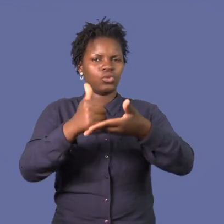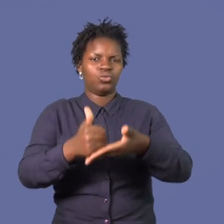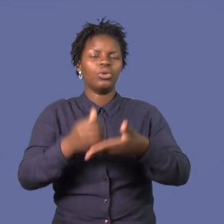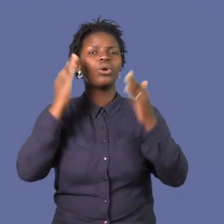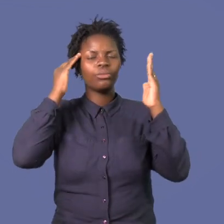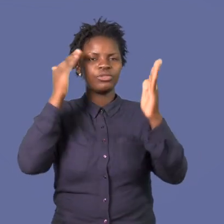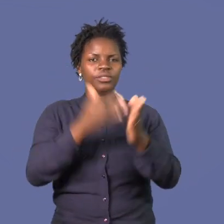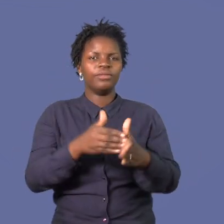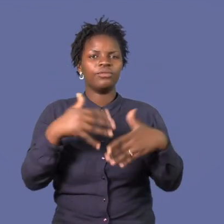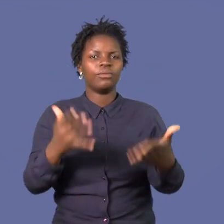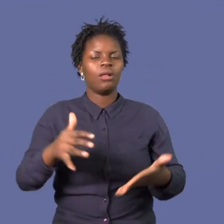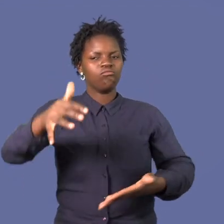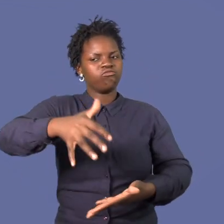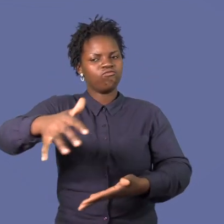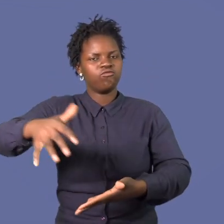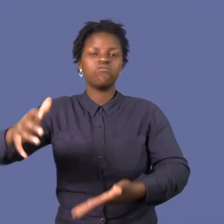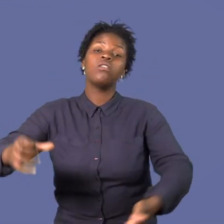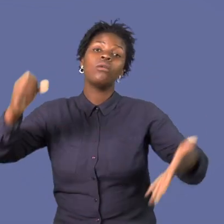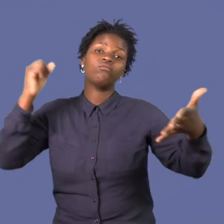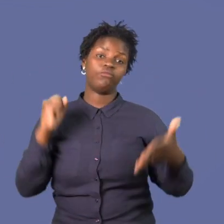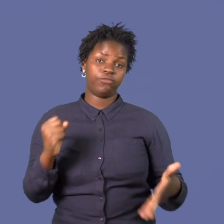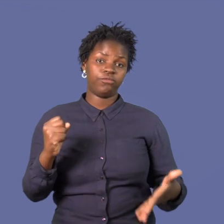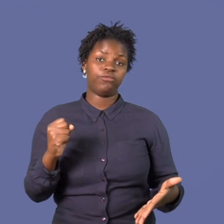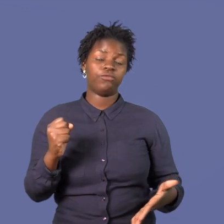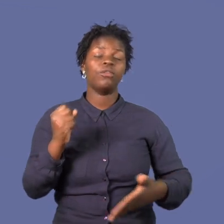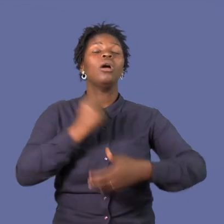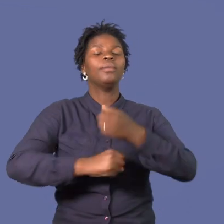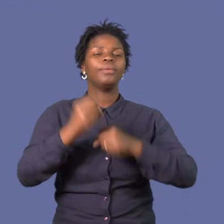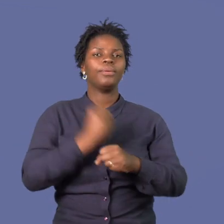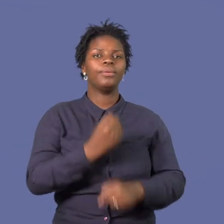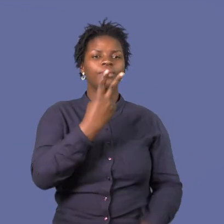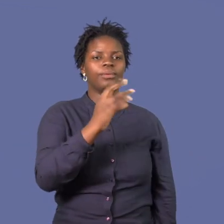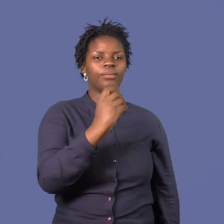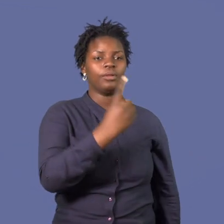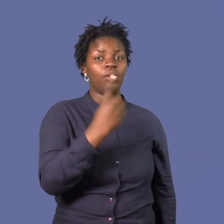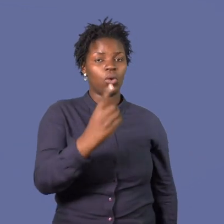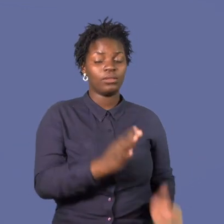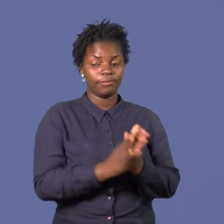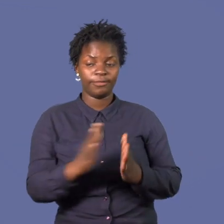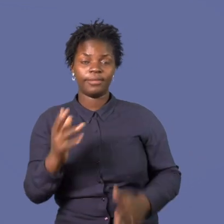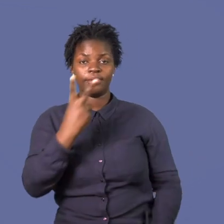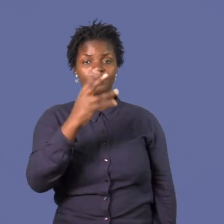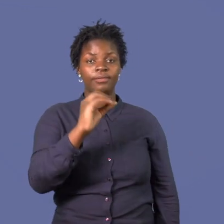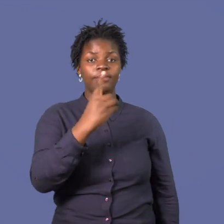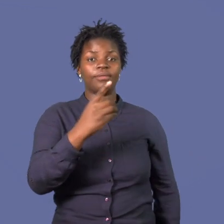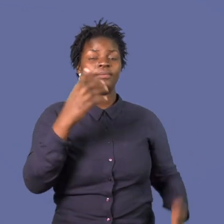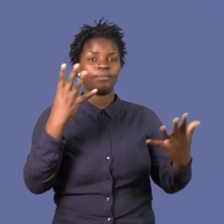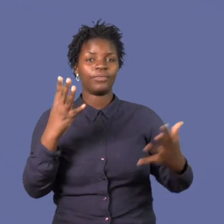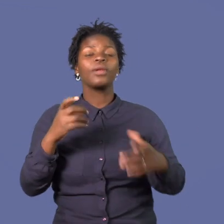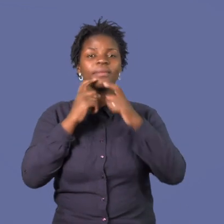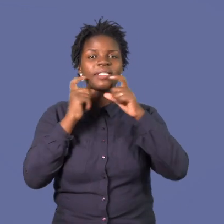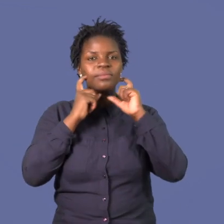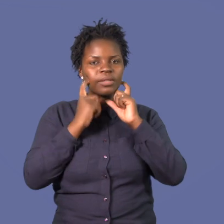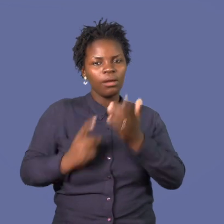à Vale operar em situações aceitáveis de produtividade. Contudo, a concessão de benefícios fiscais à Vale